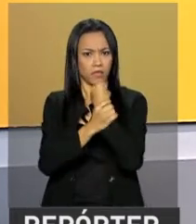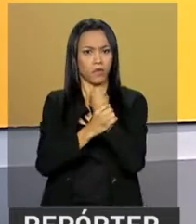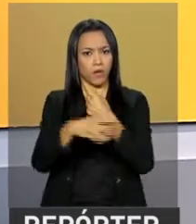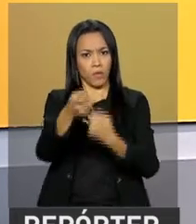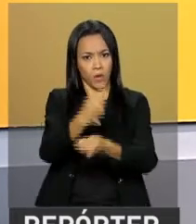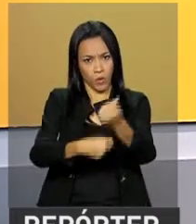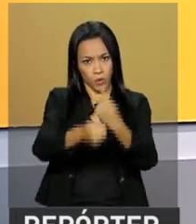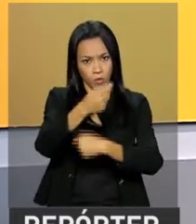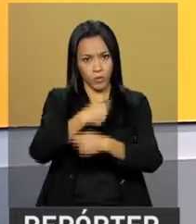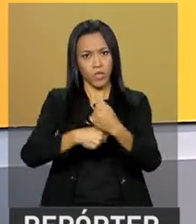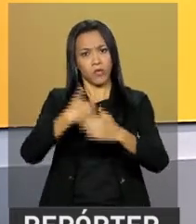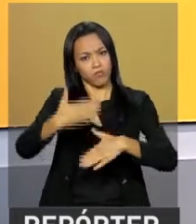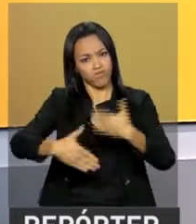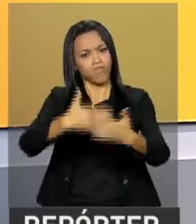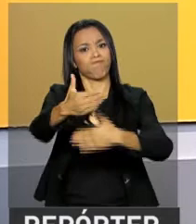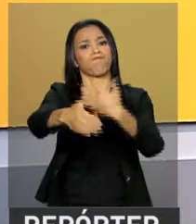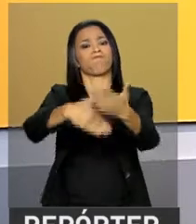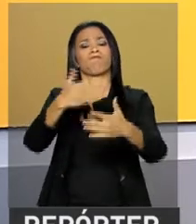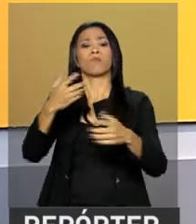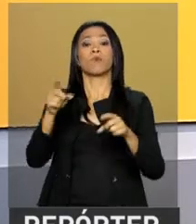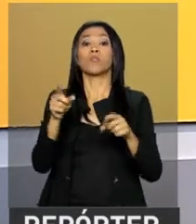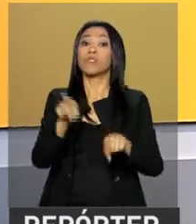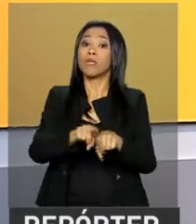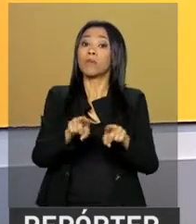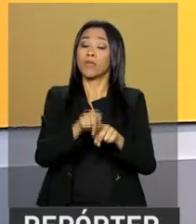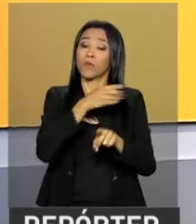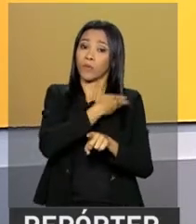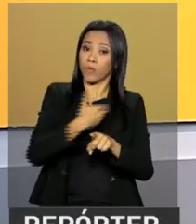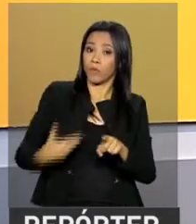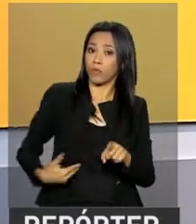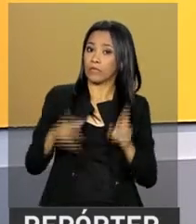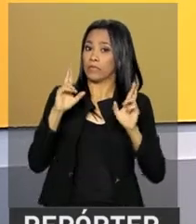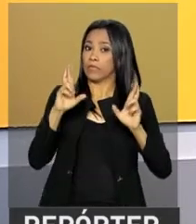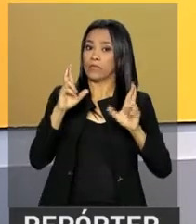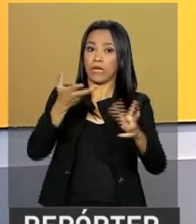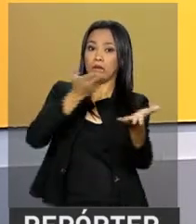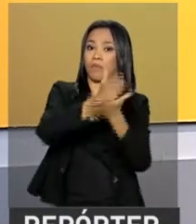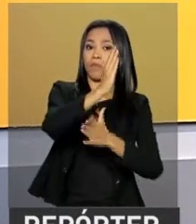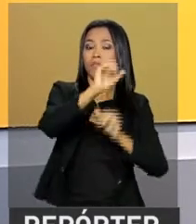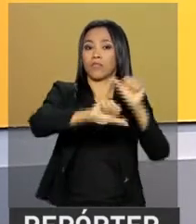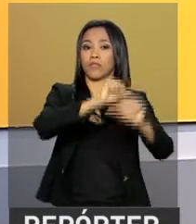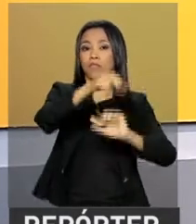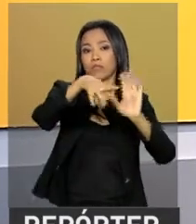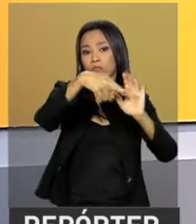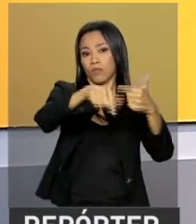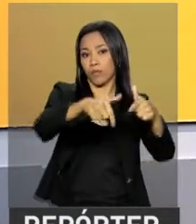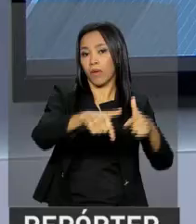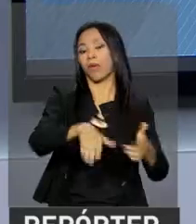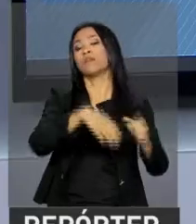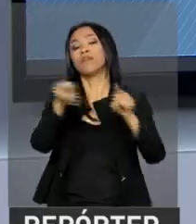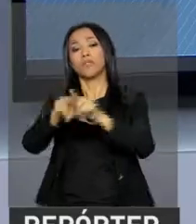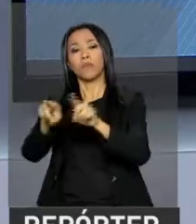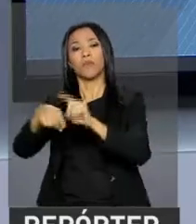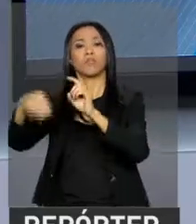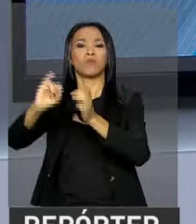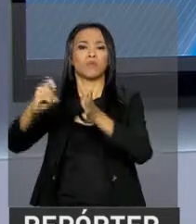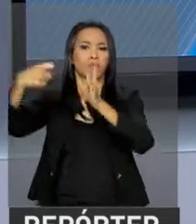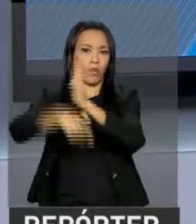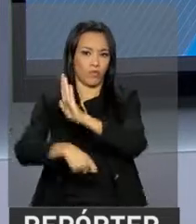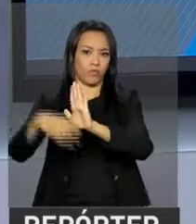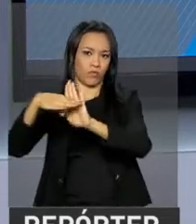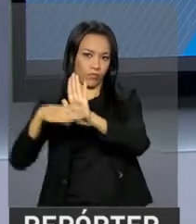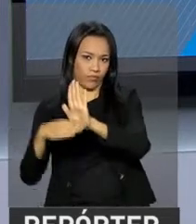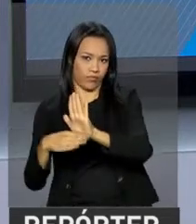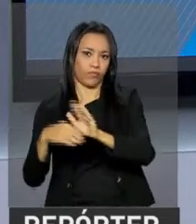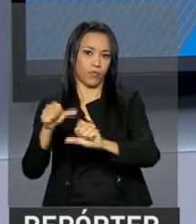sustentável, o governo espera também a aprovação das reformas trabalhista e tributária. E vamos agora ao